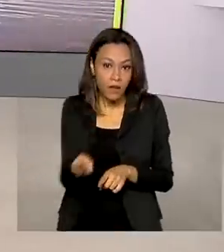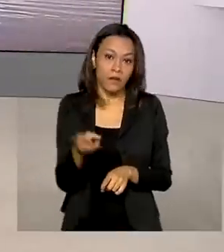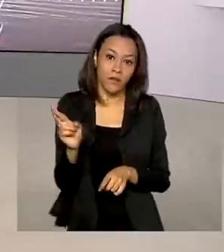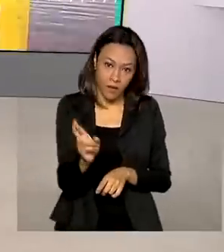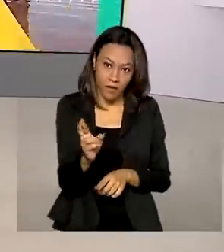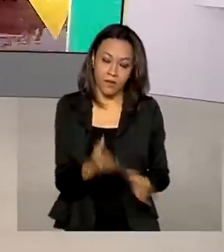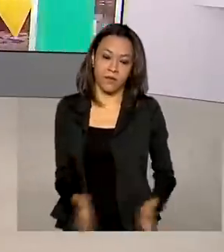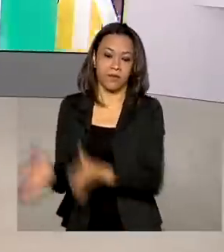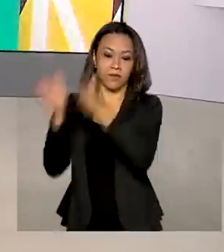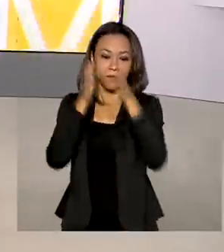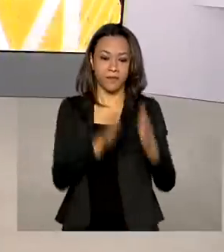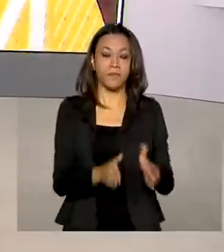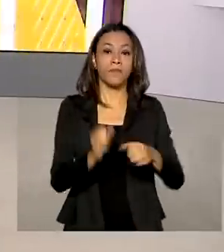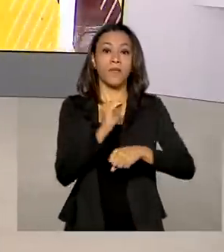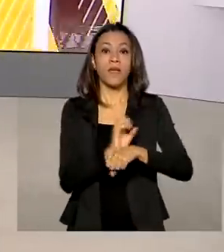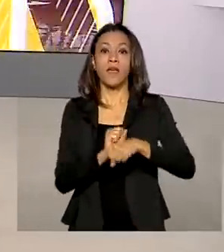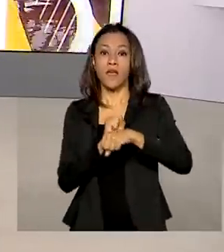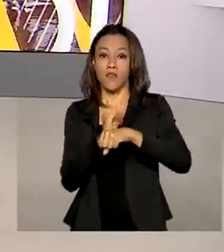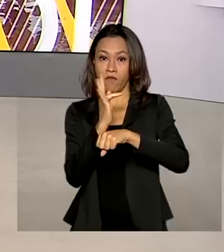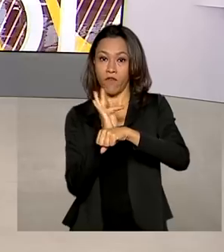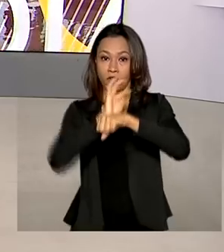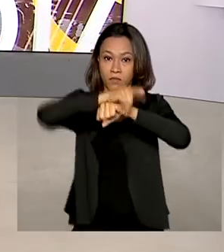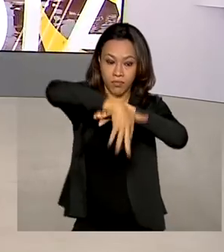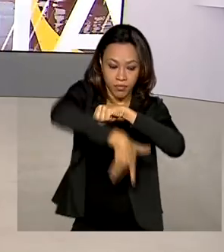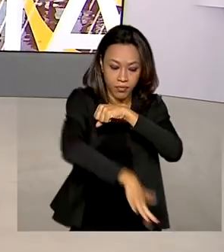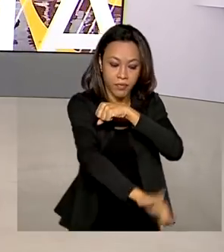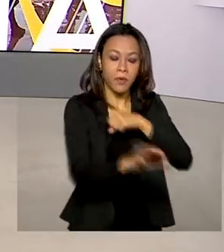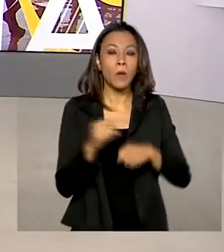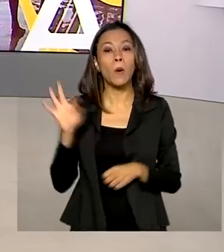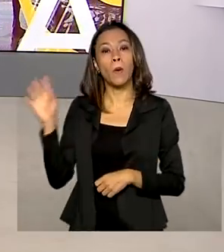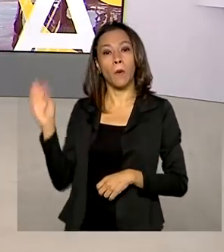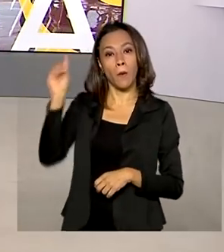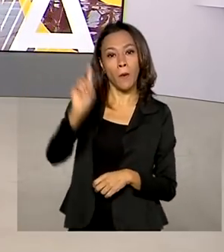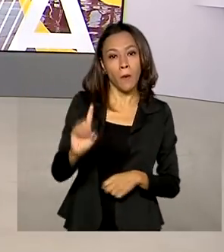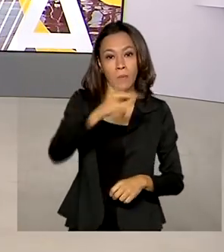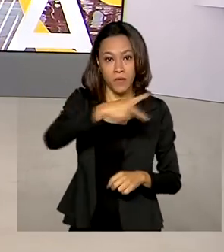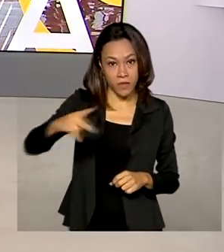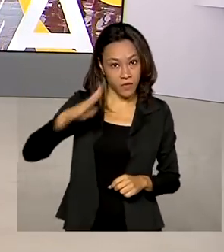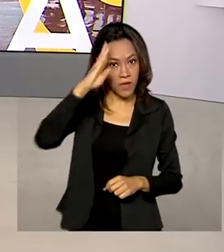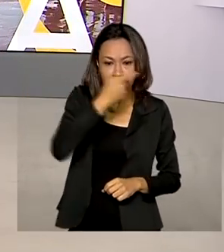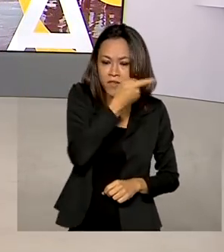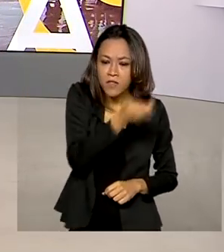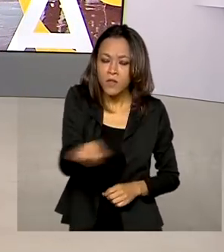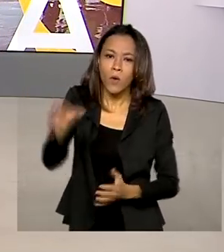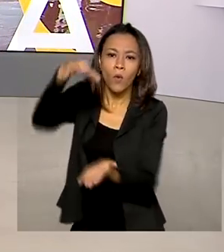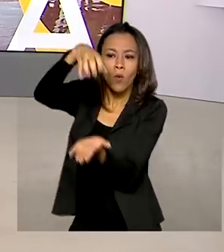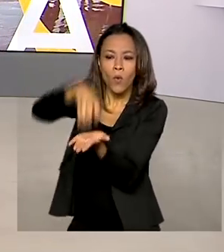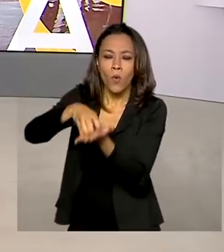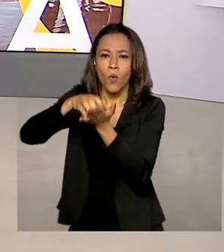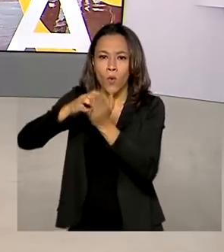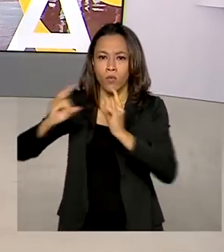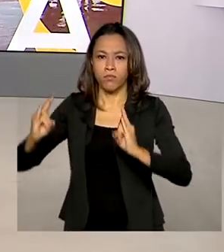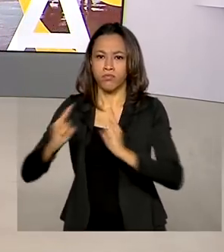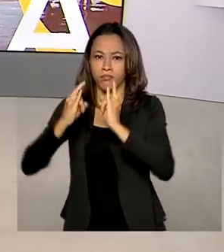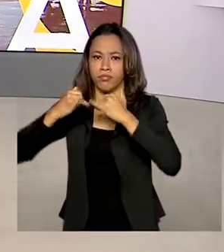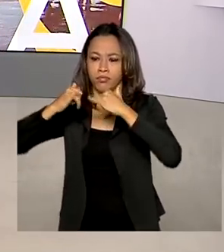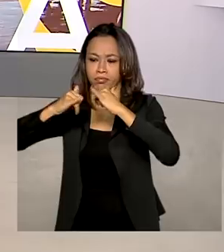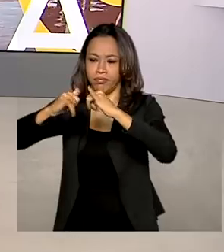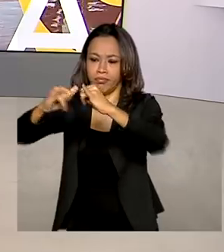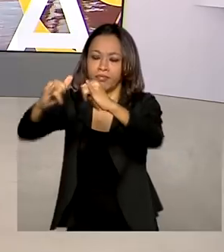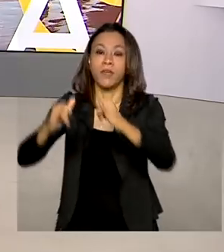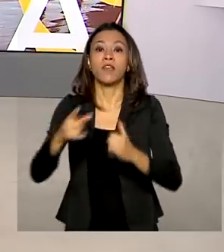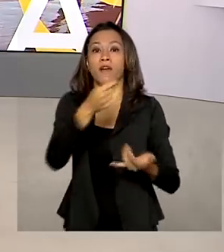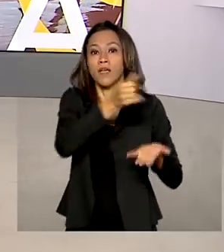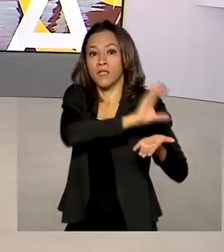Em Foz do Iguaçu, o presidente Jair Bolsonaro visitou uma subestação de Furnas, que vai receber um bilhão de reais de investimentos da